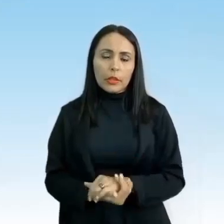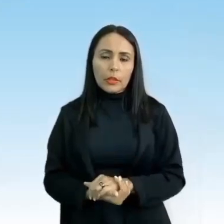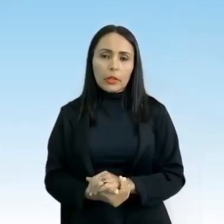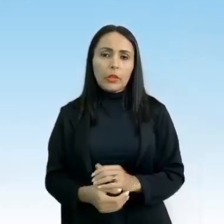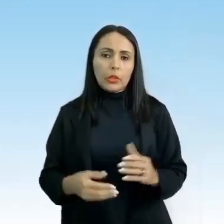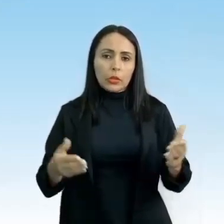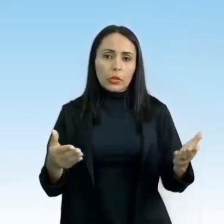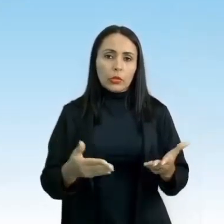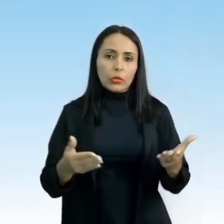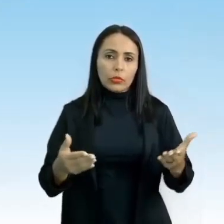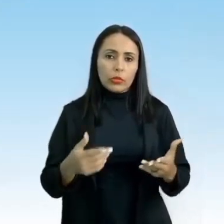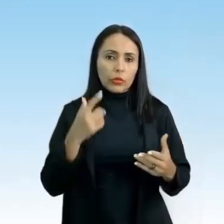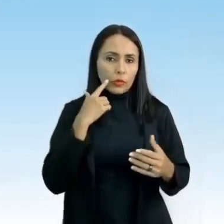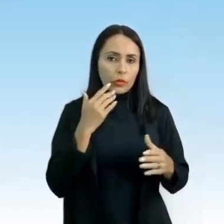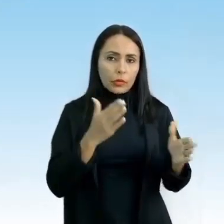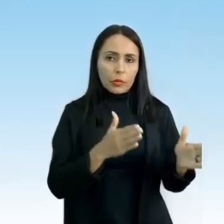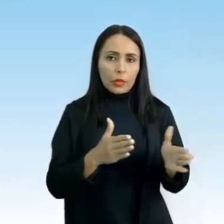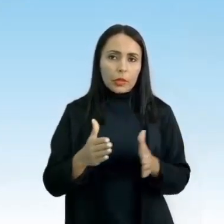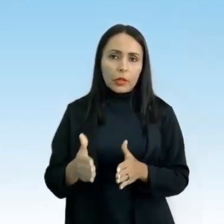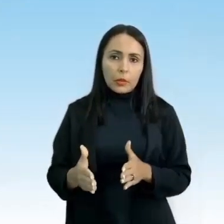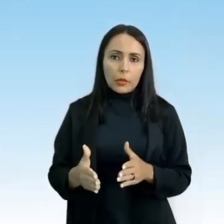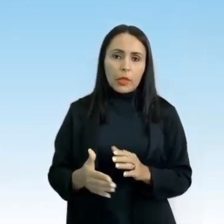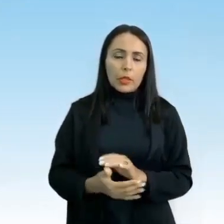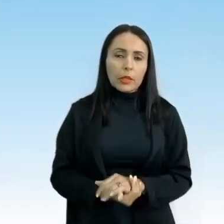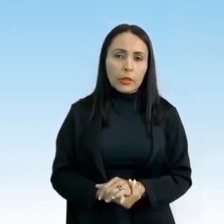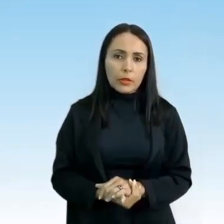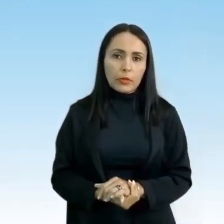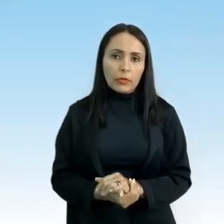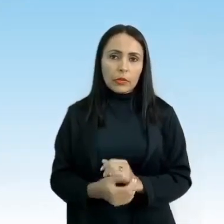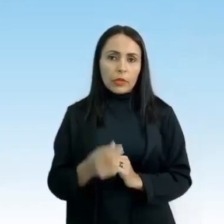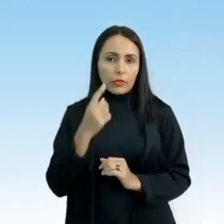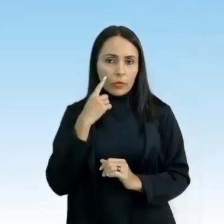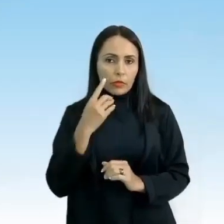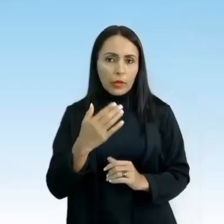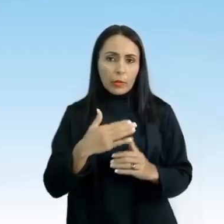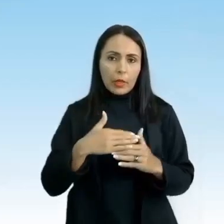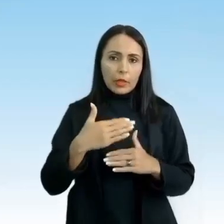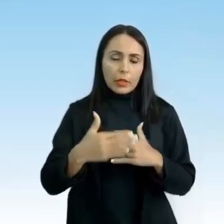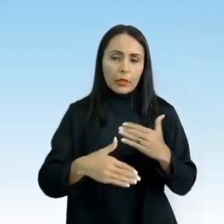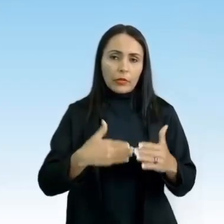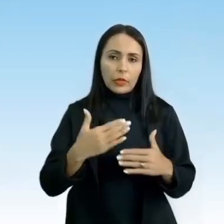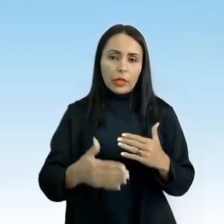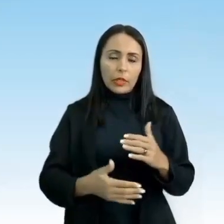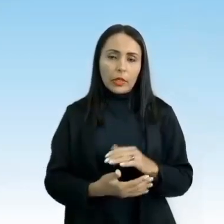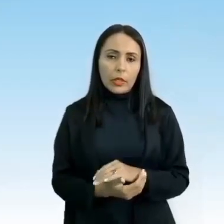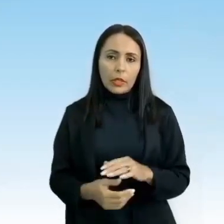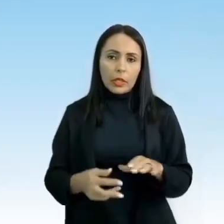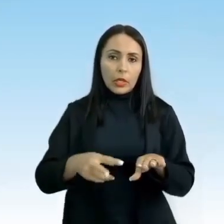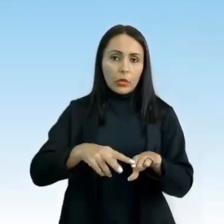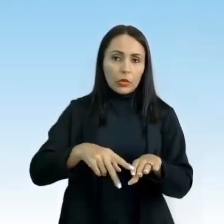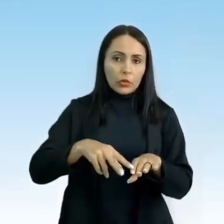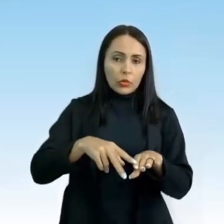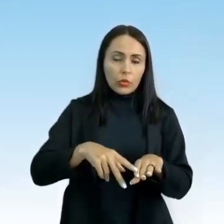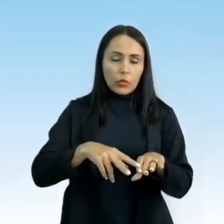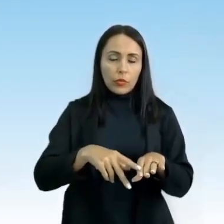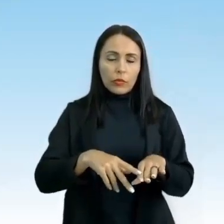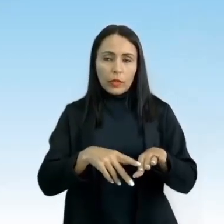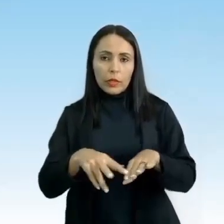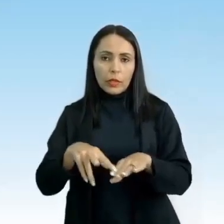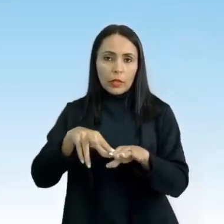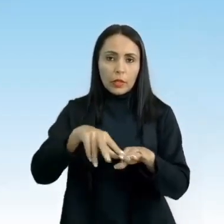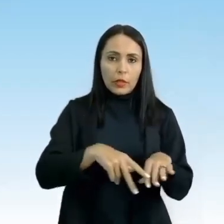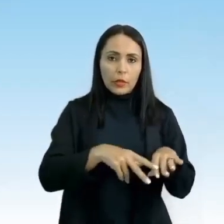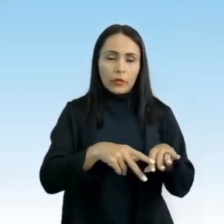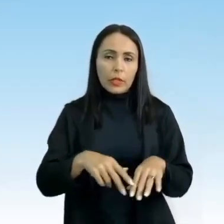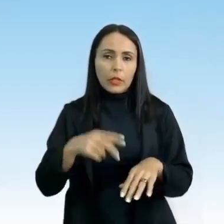hoje em dia fazem parte das Olimpíadas, tá? Vocês vão ver mais na frente. Eu coloquei aí o surf, escalada, o montanhismo